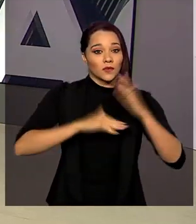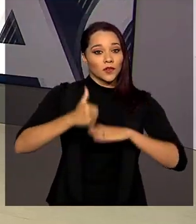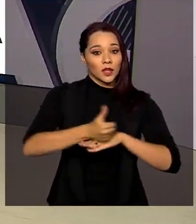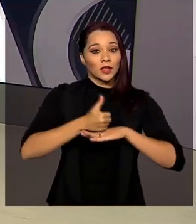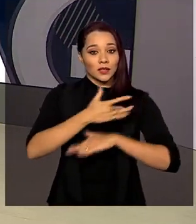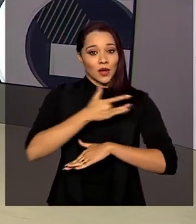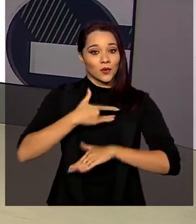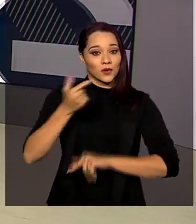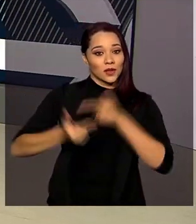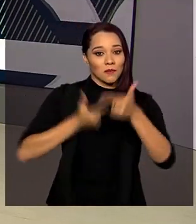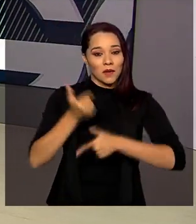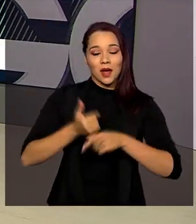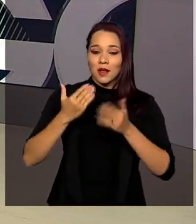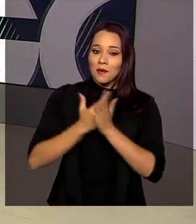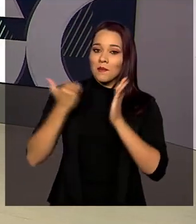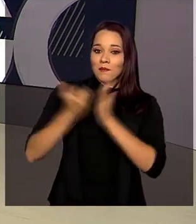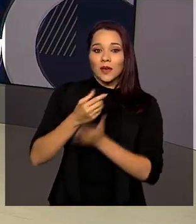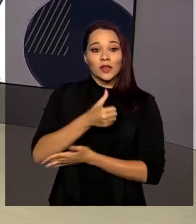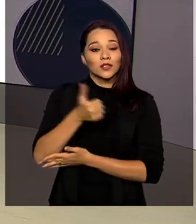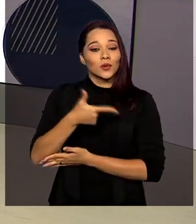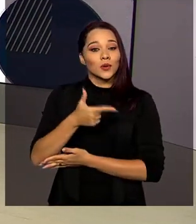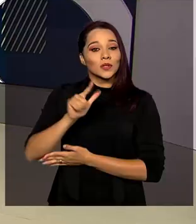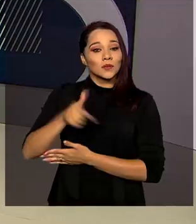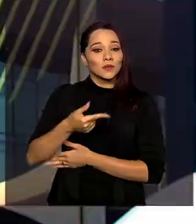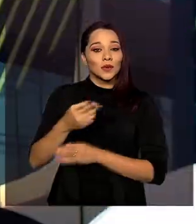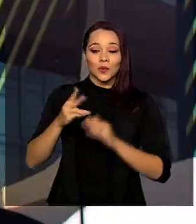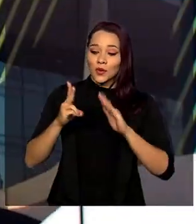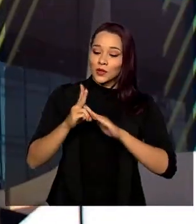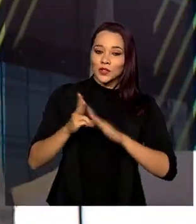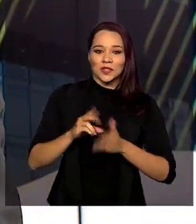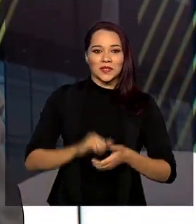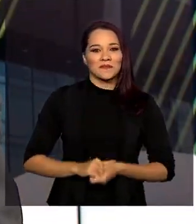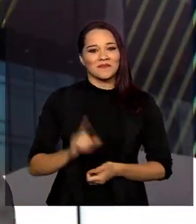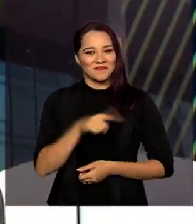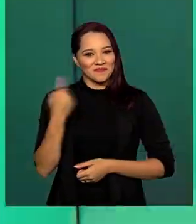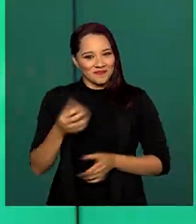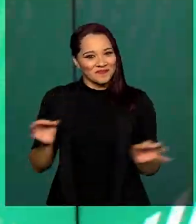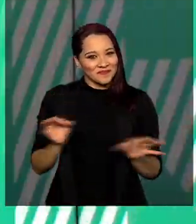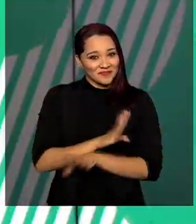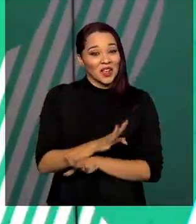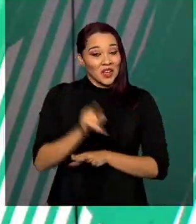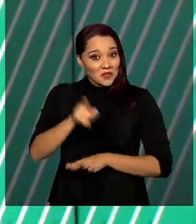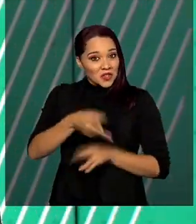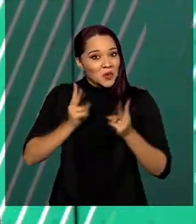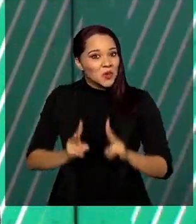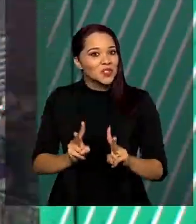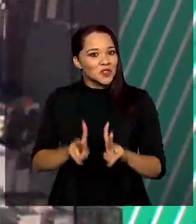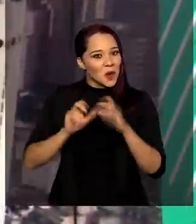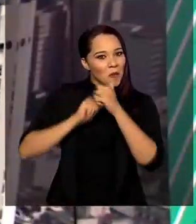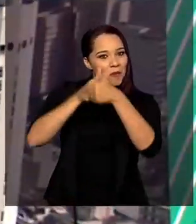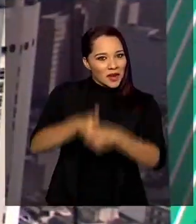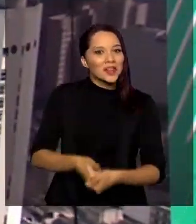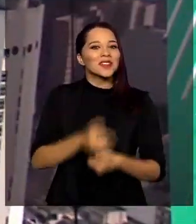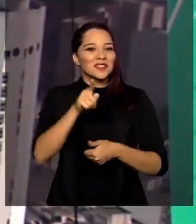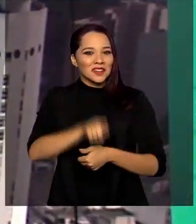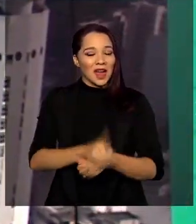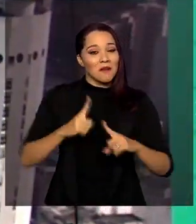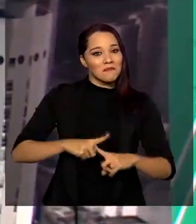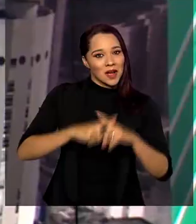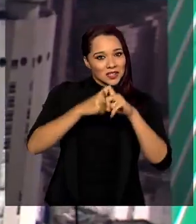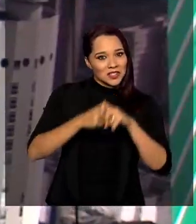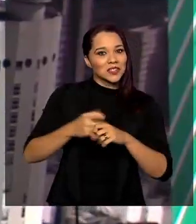saúde atuam para atender mais de 12 mil indígenas. A gente fica por aqui e você continua acompanhando a partida entre